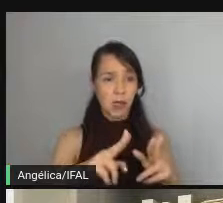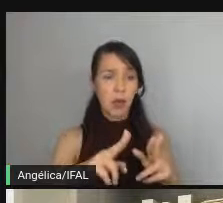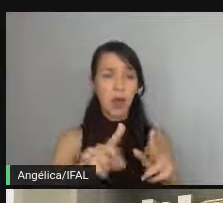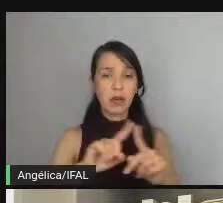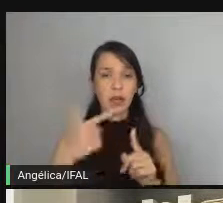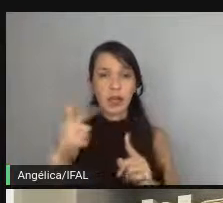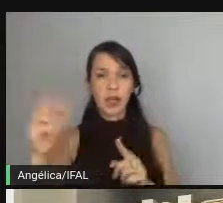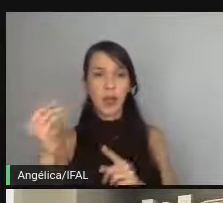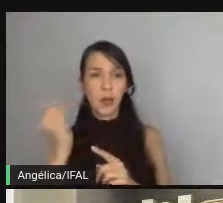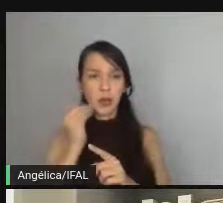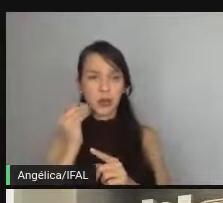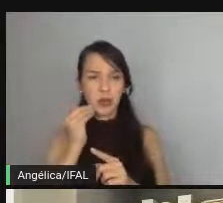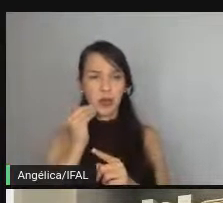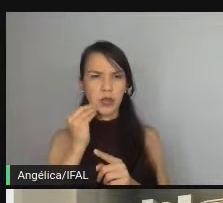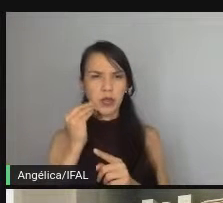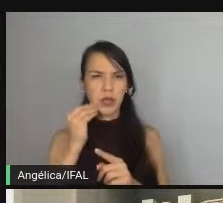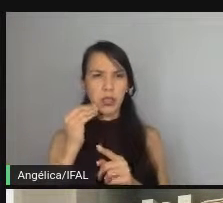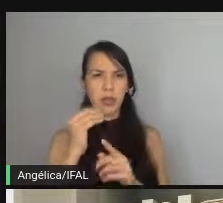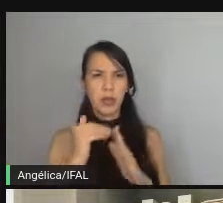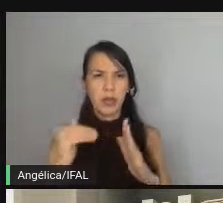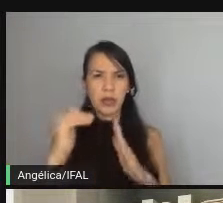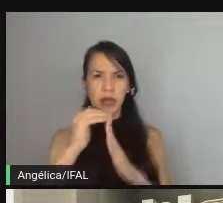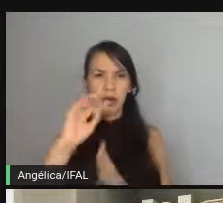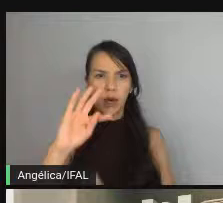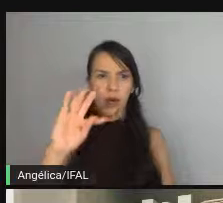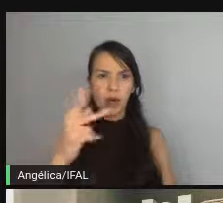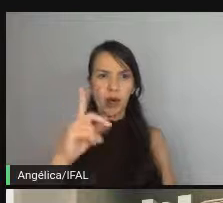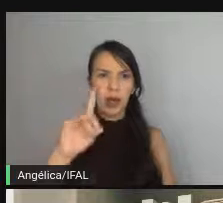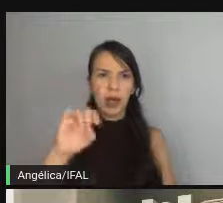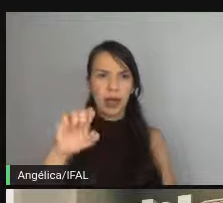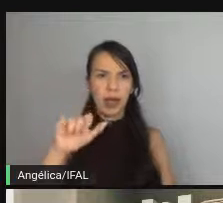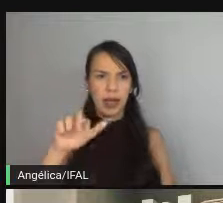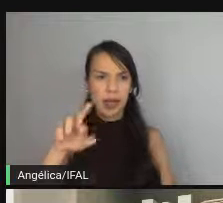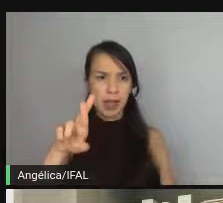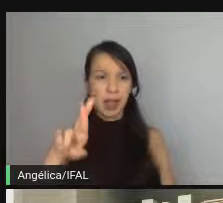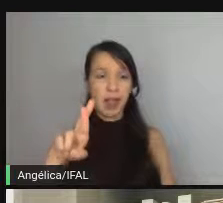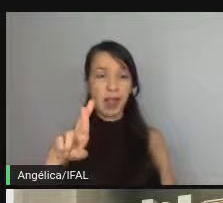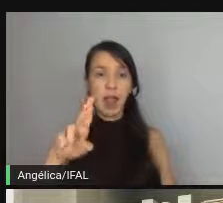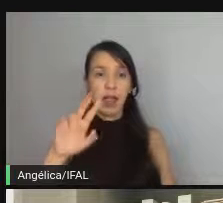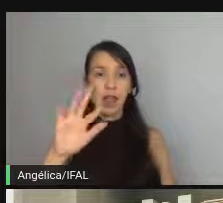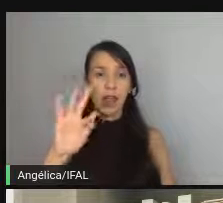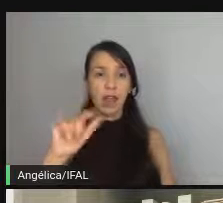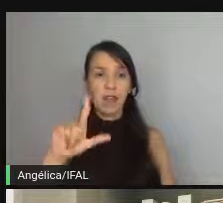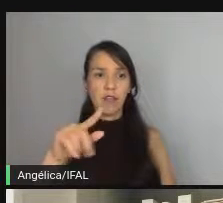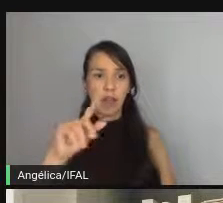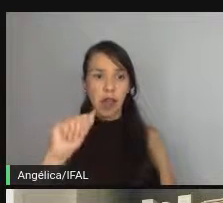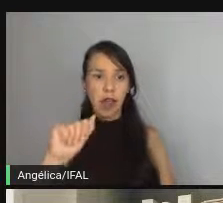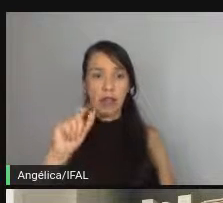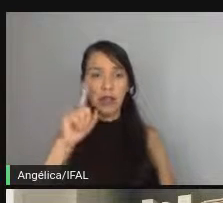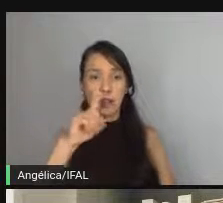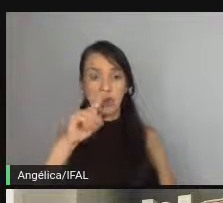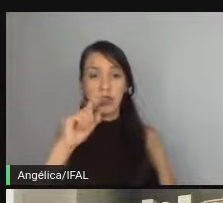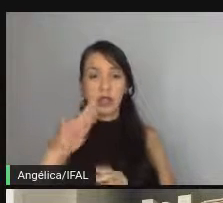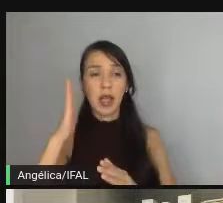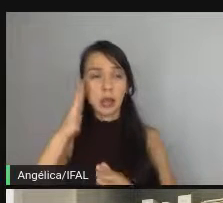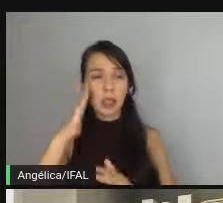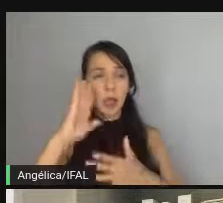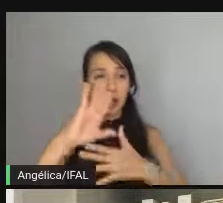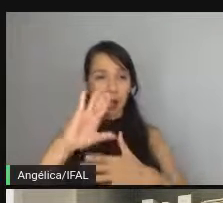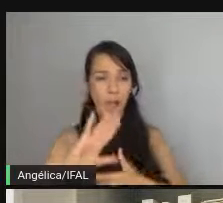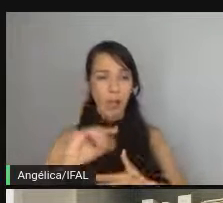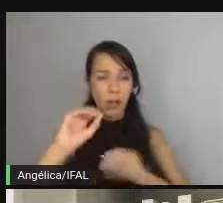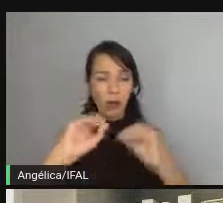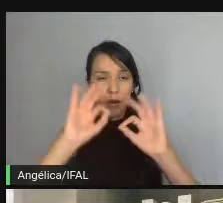teste no caso seria um teste potencial handler falha e a gente vai criar um cenário de falha que a gente já tem mapeado já sabe como deve